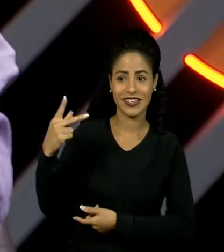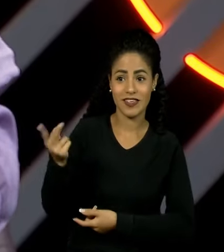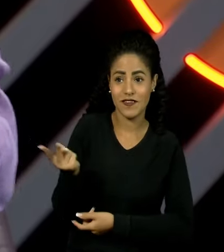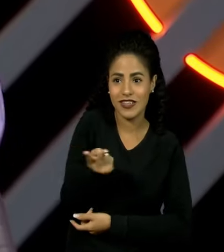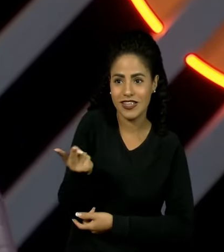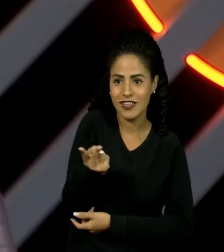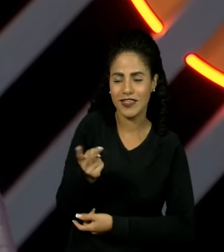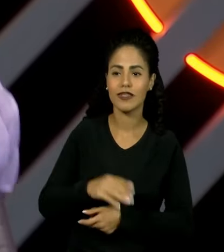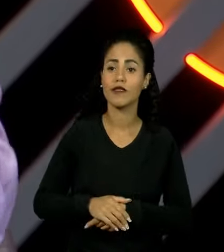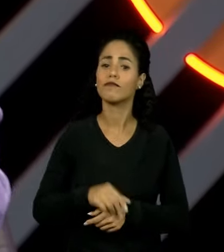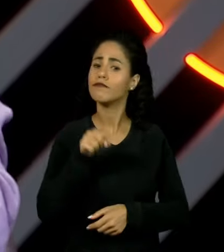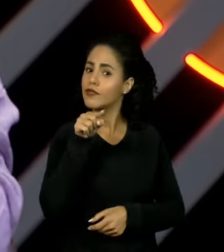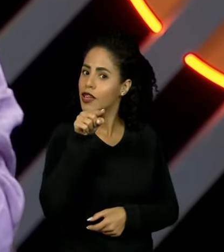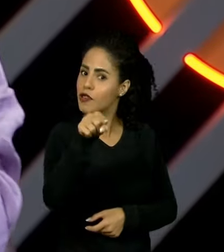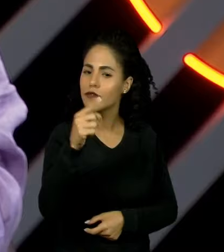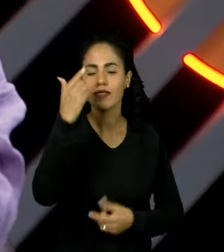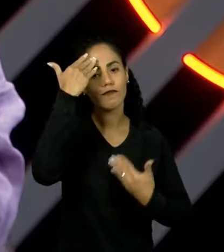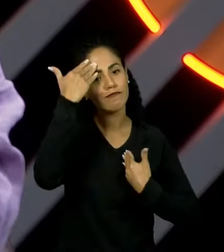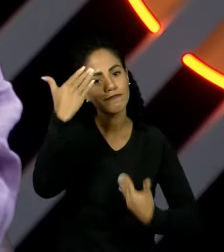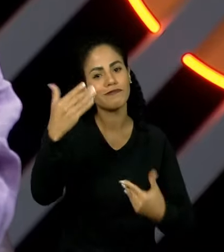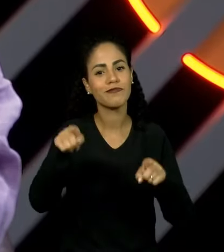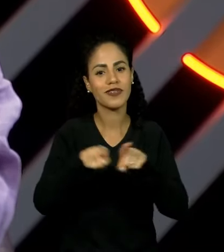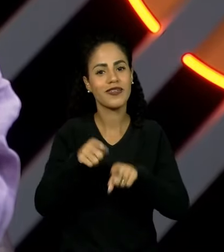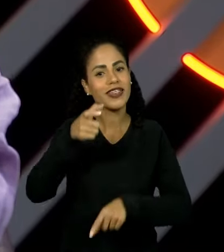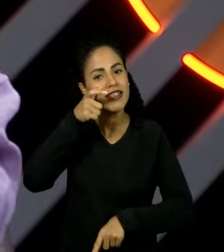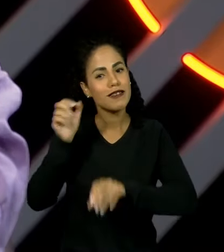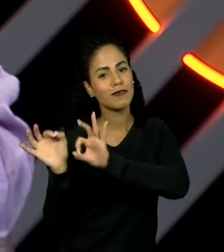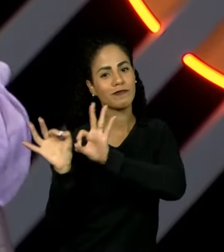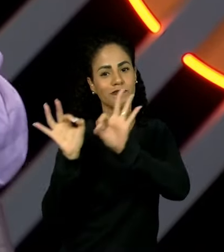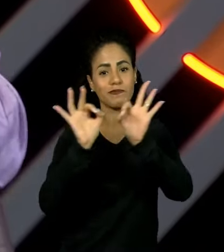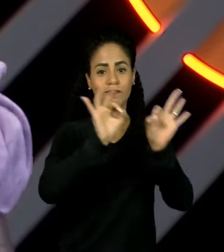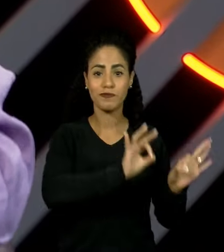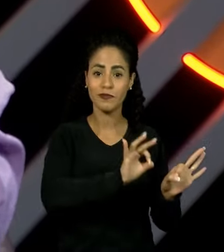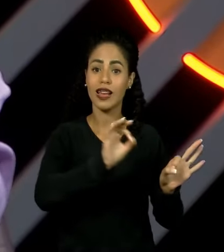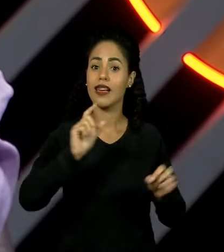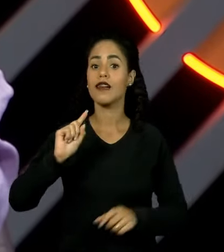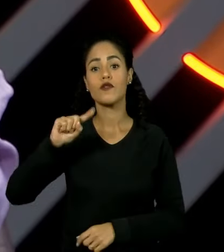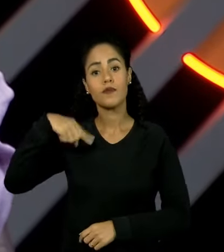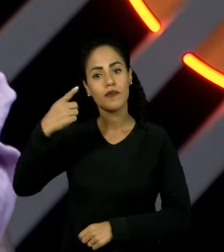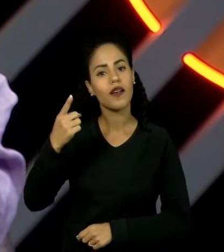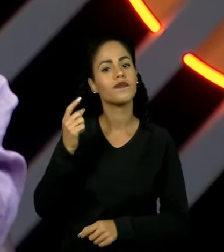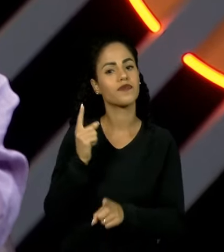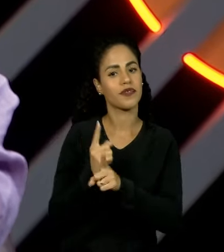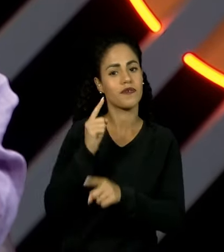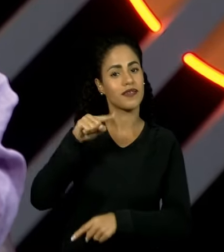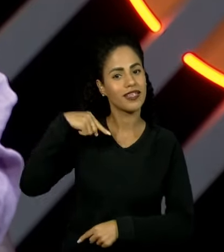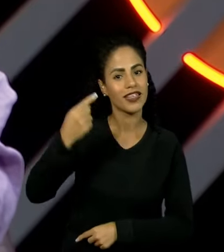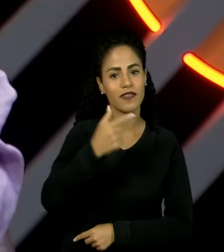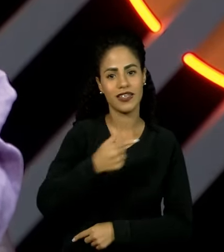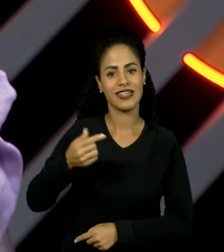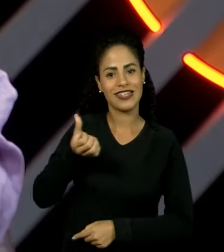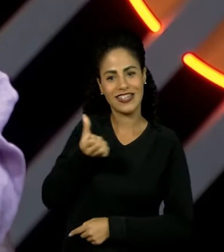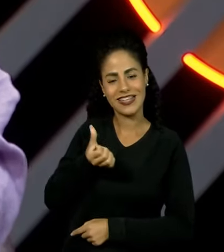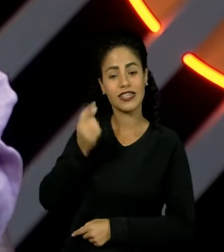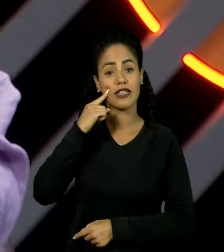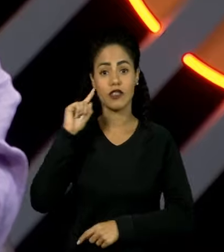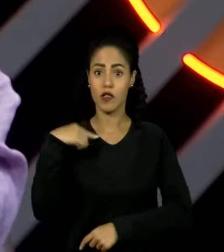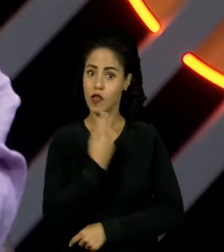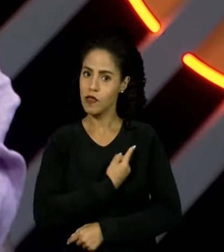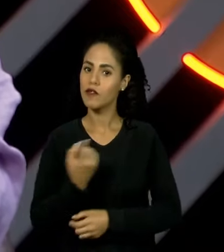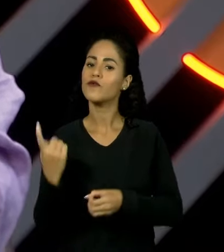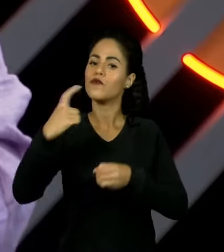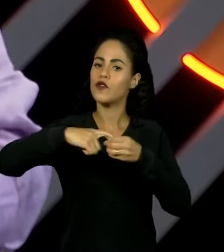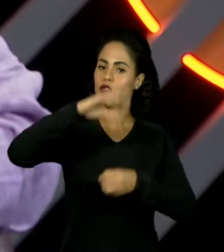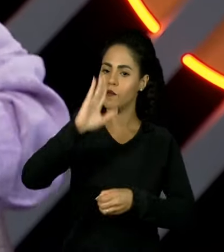e a você, muito obrigado pela presença. Eu espero vocês sexta-feira que vem. Vamos estar de